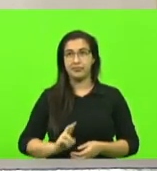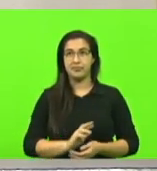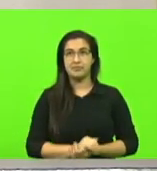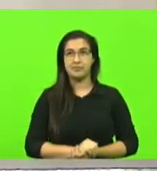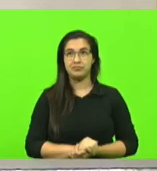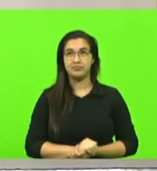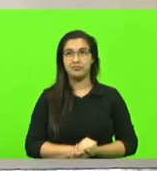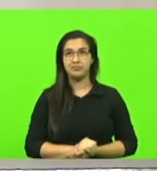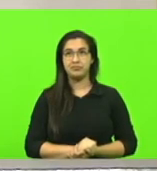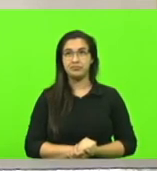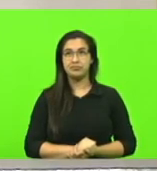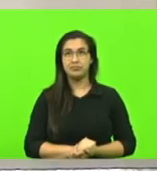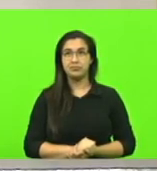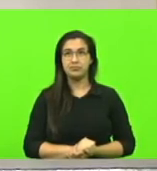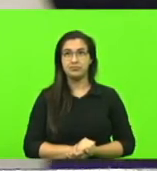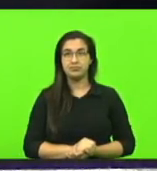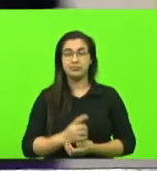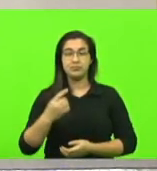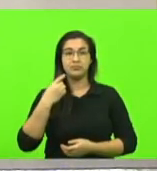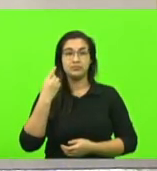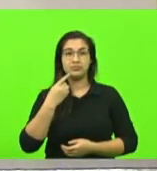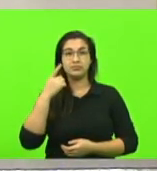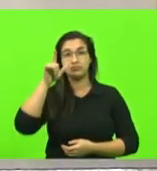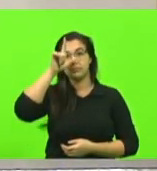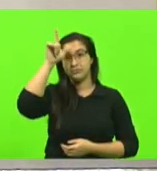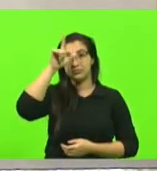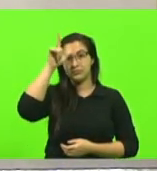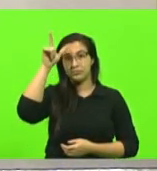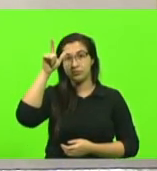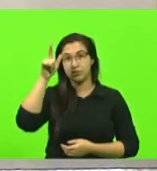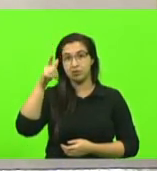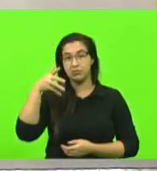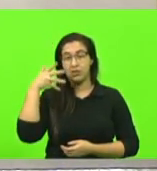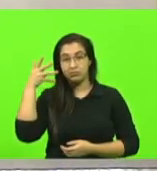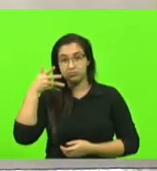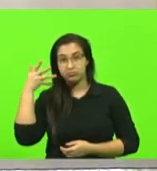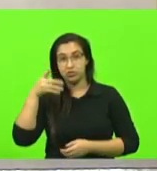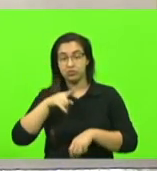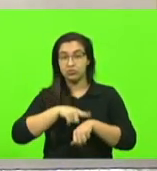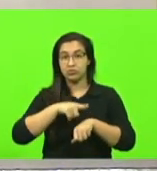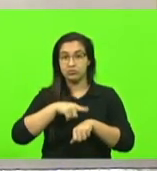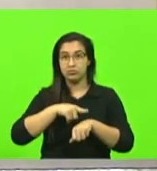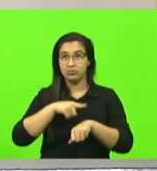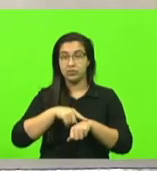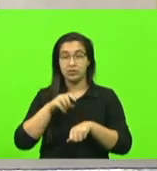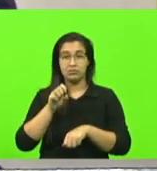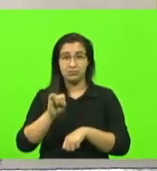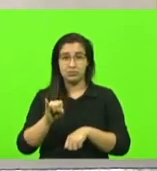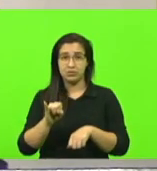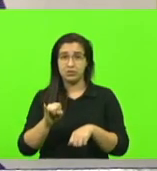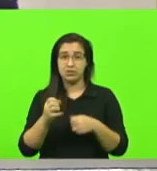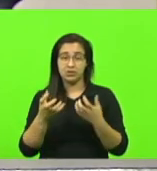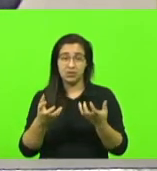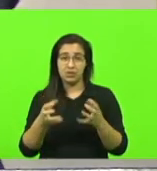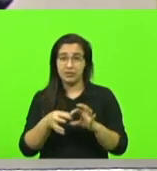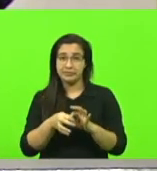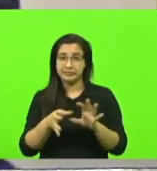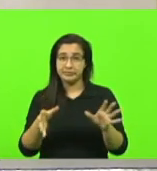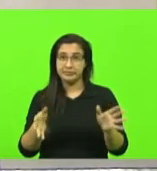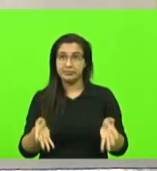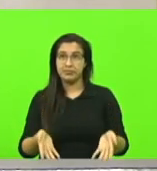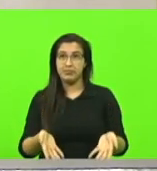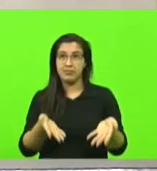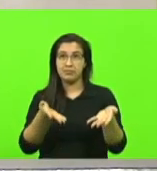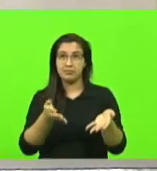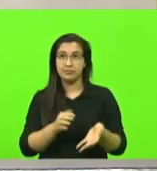o deputado Lima tinha ficado de falar no tempo se tivesse PSL mas o